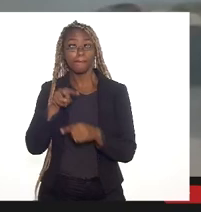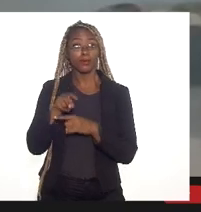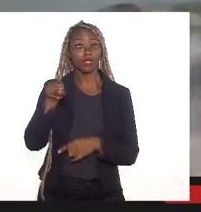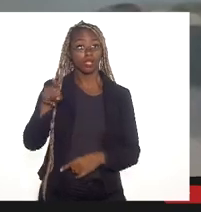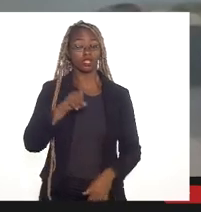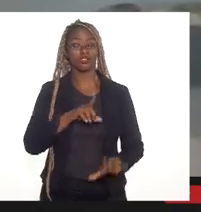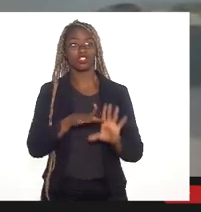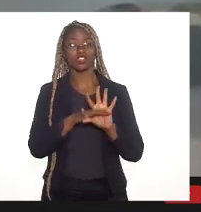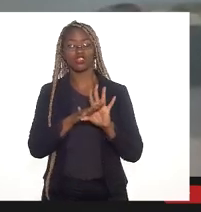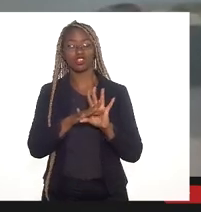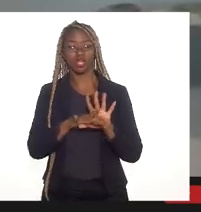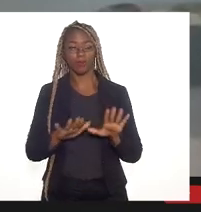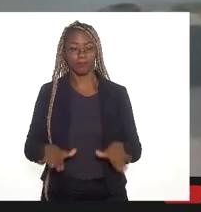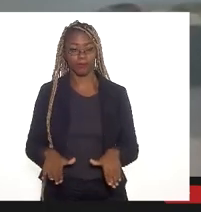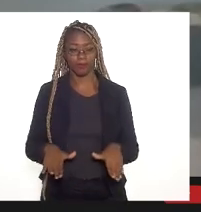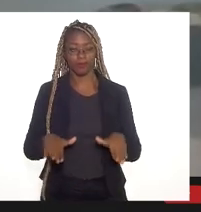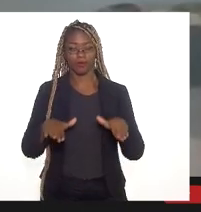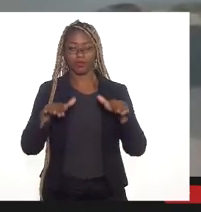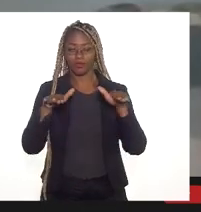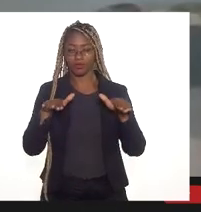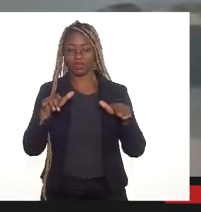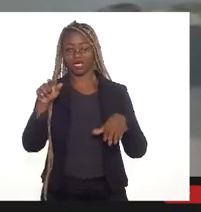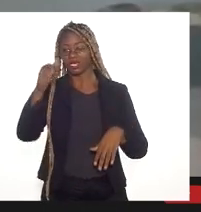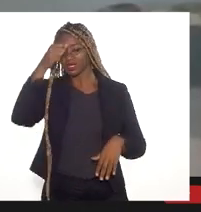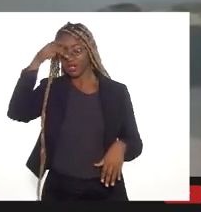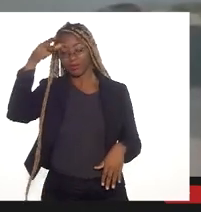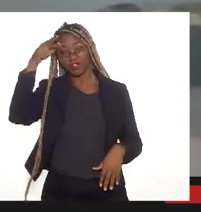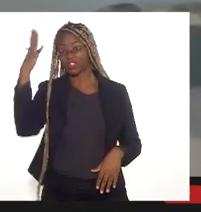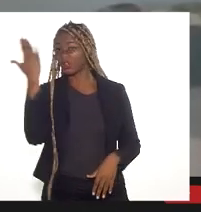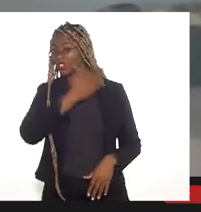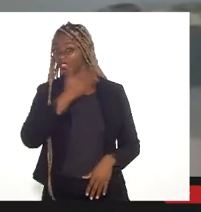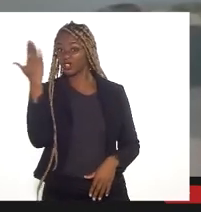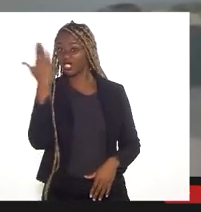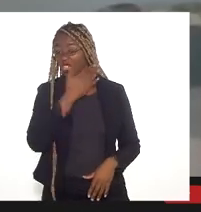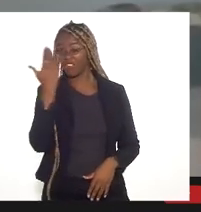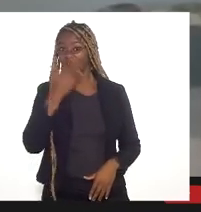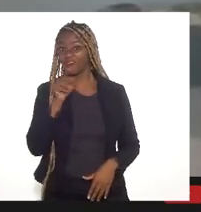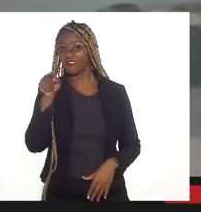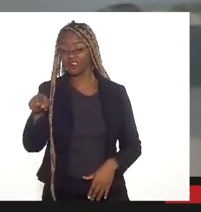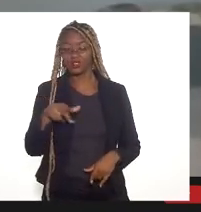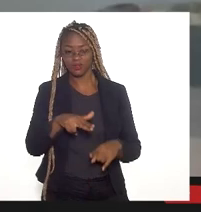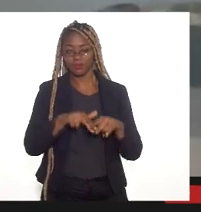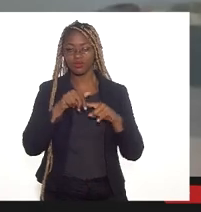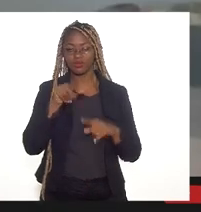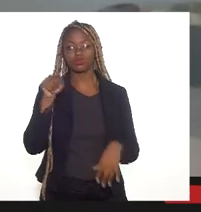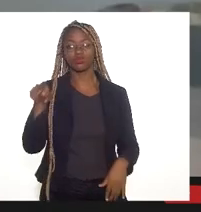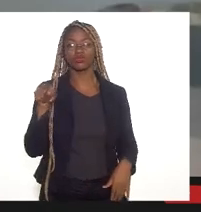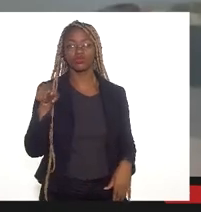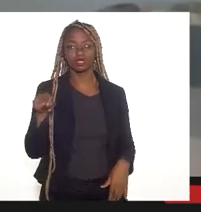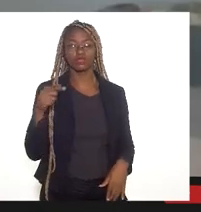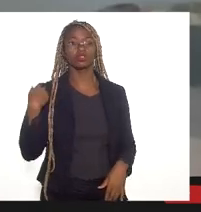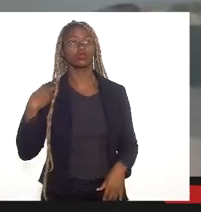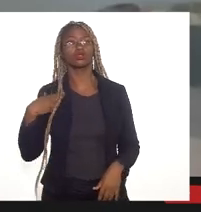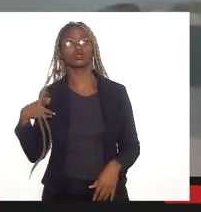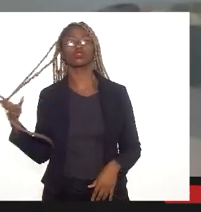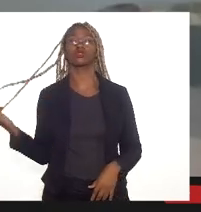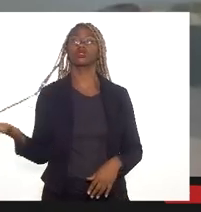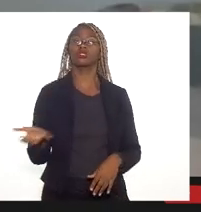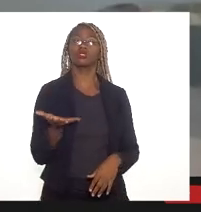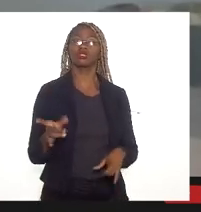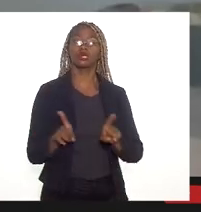que de Caxias contra inundação. É isso que a prefeitura não está vendo. E, por conta disso, eu queria também